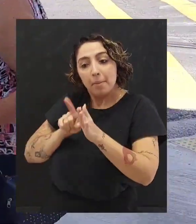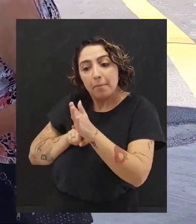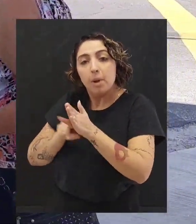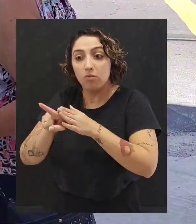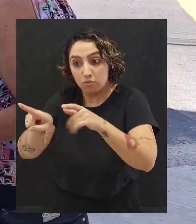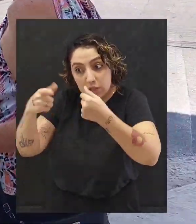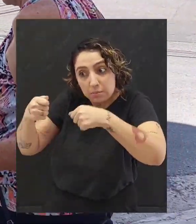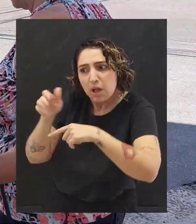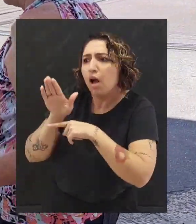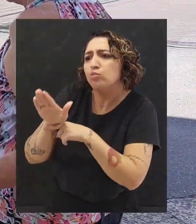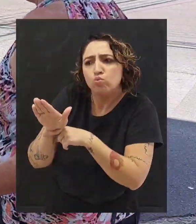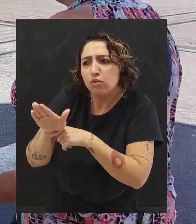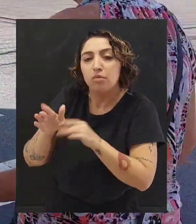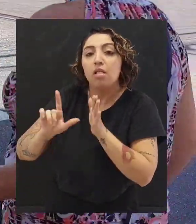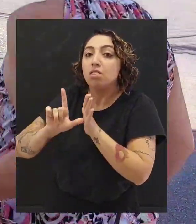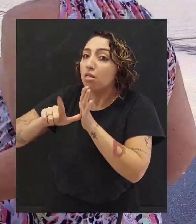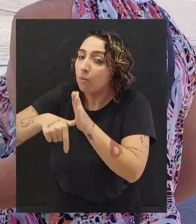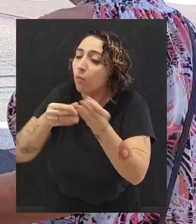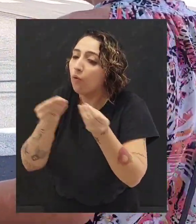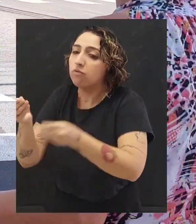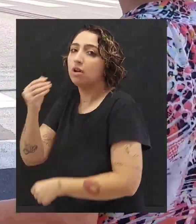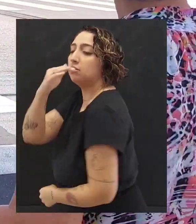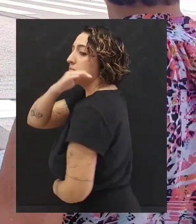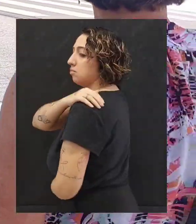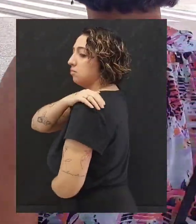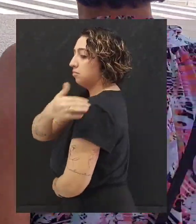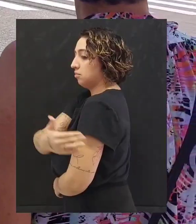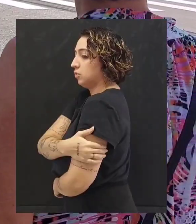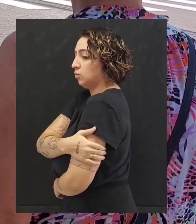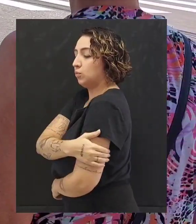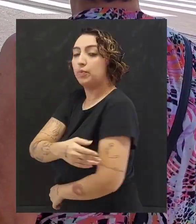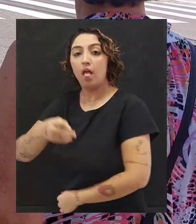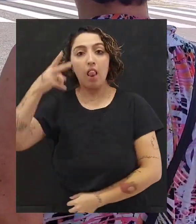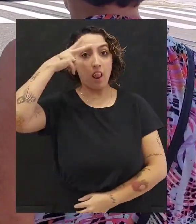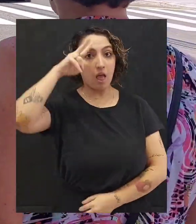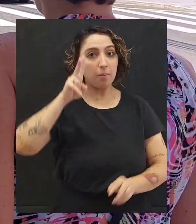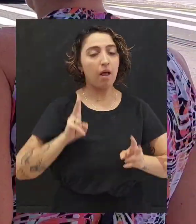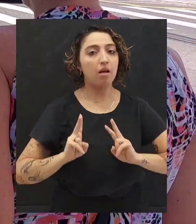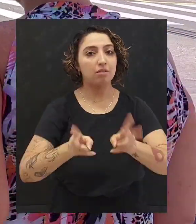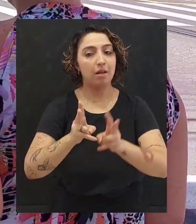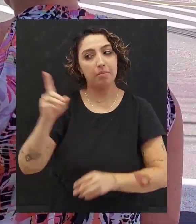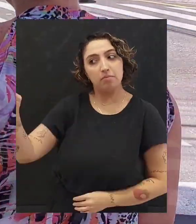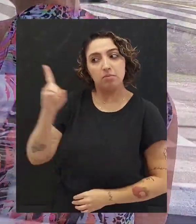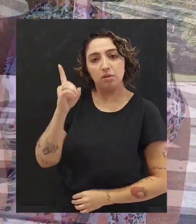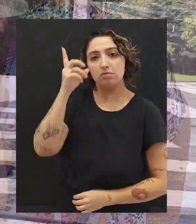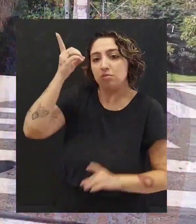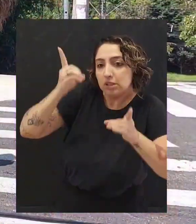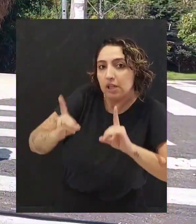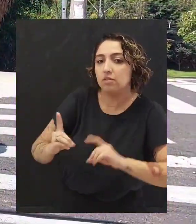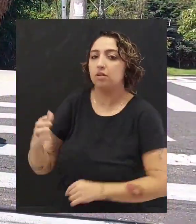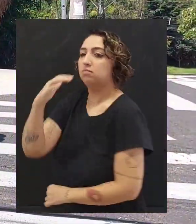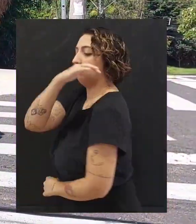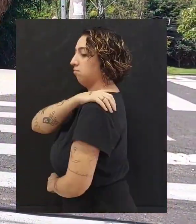Pergunte antes se ela precisa de ajuda, para depois oferecer o seu braço ou ombro. Lembre-se sempre, é a pessoa com